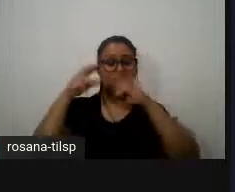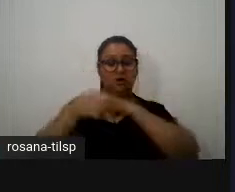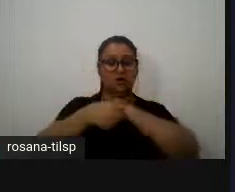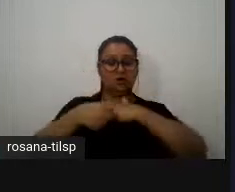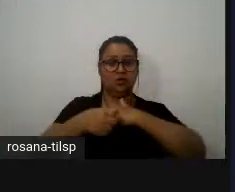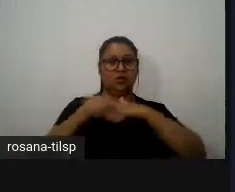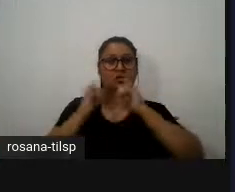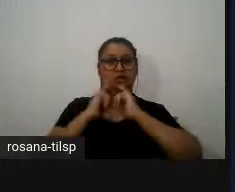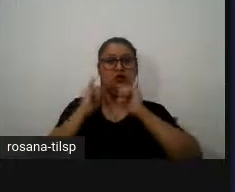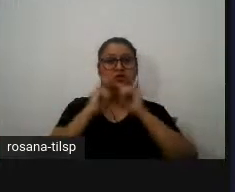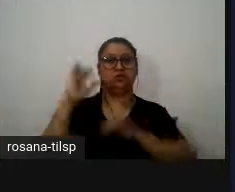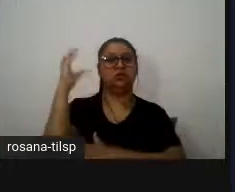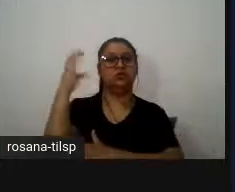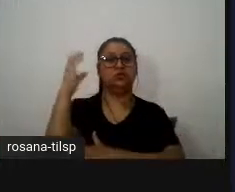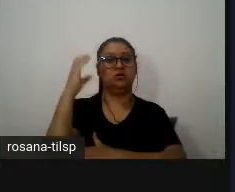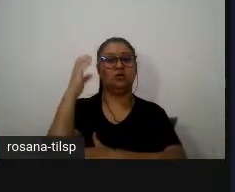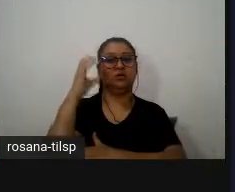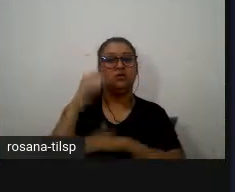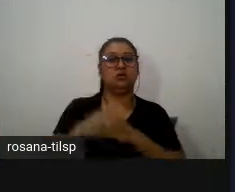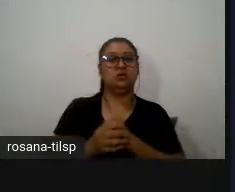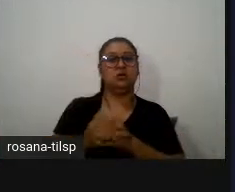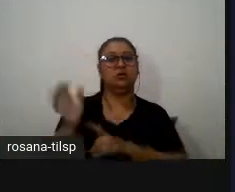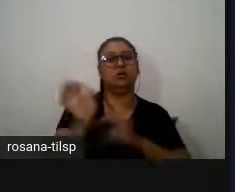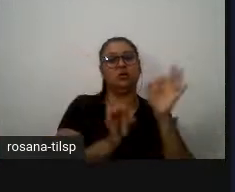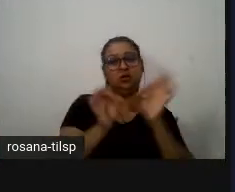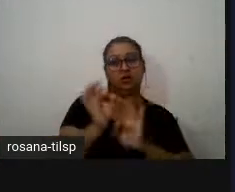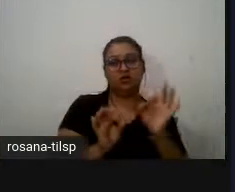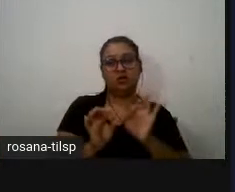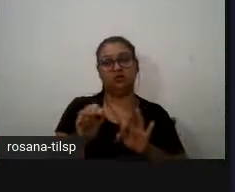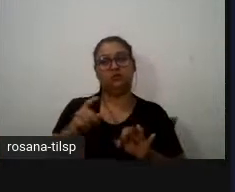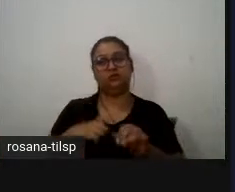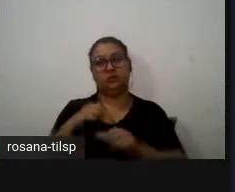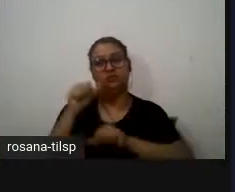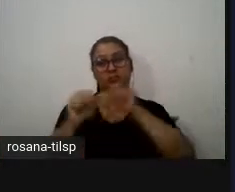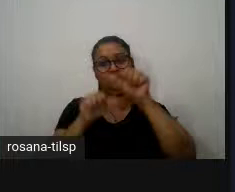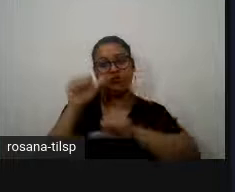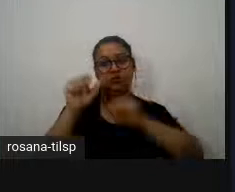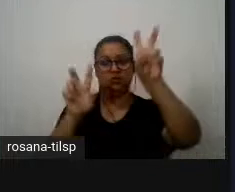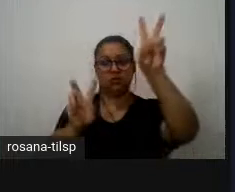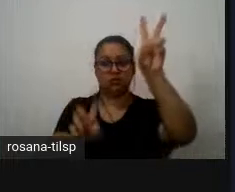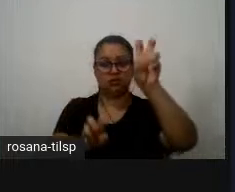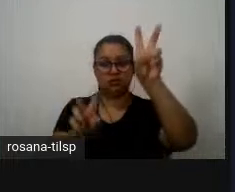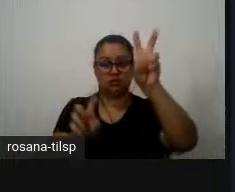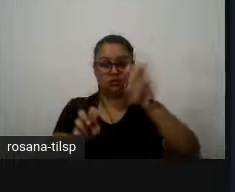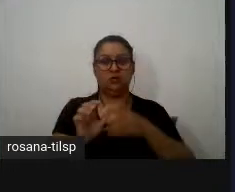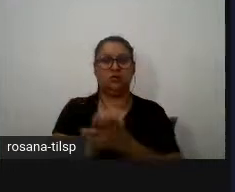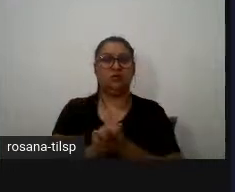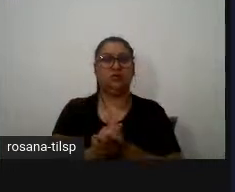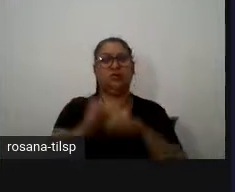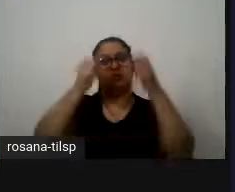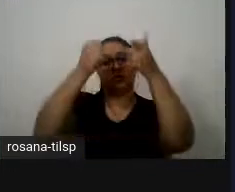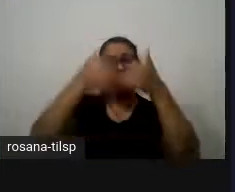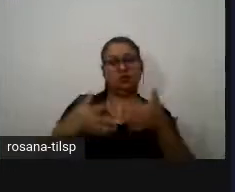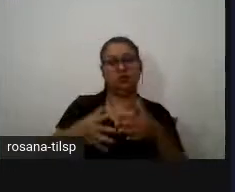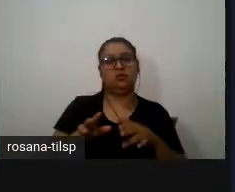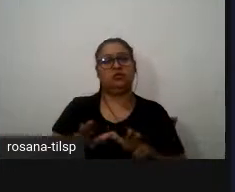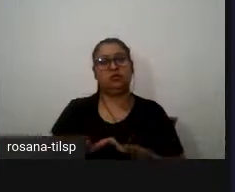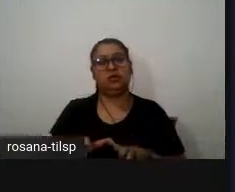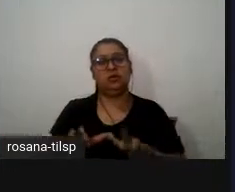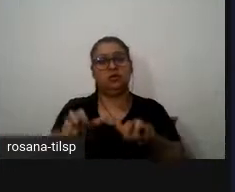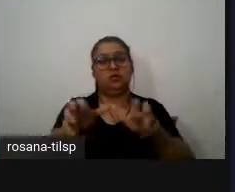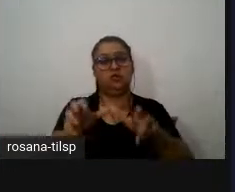a presença de reformulações de paráfrases de explicações ou analogias